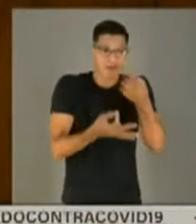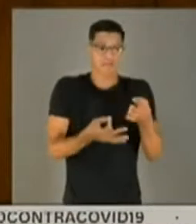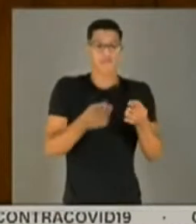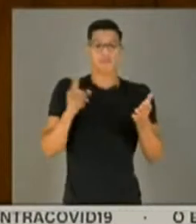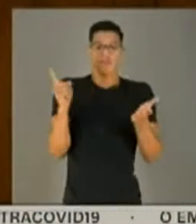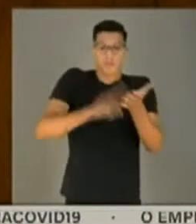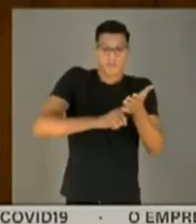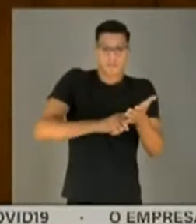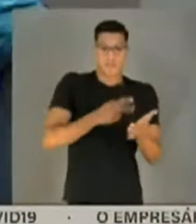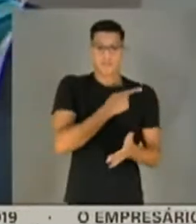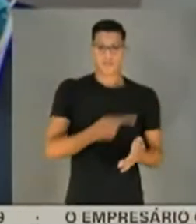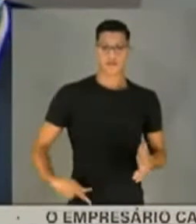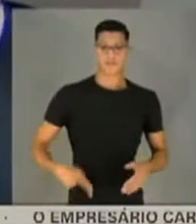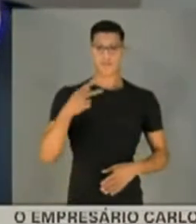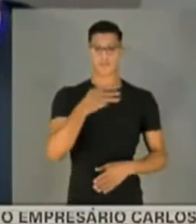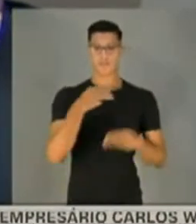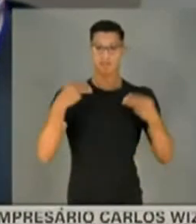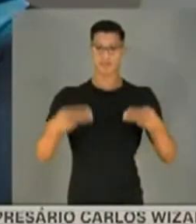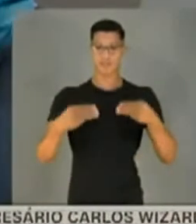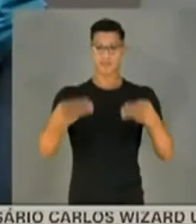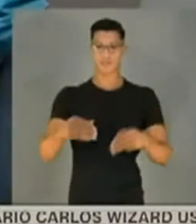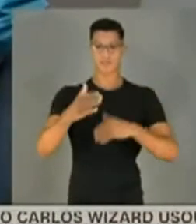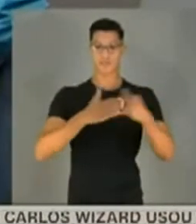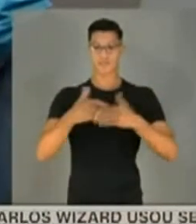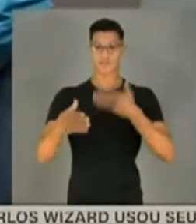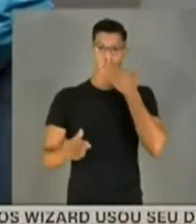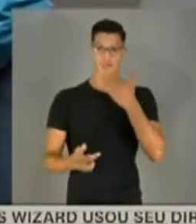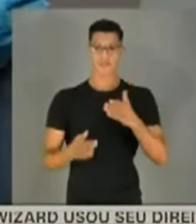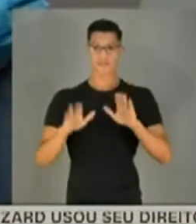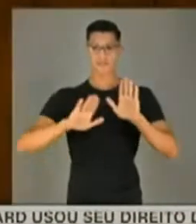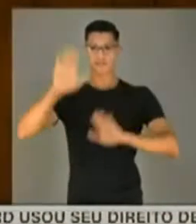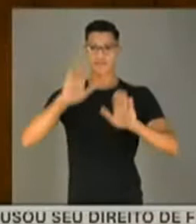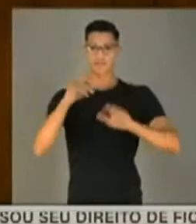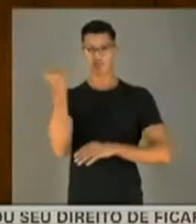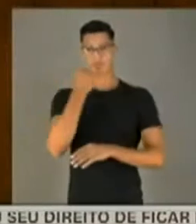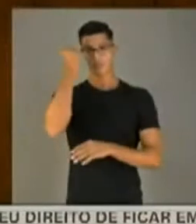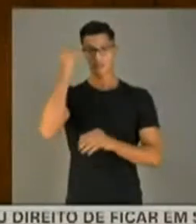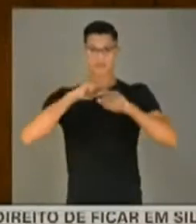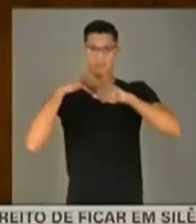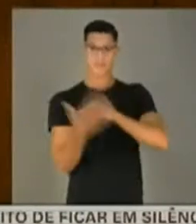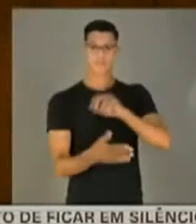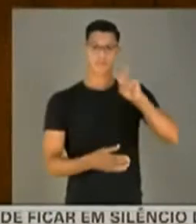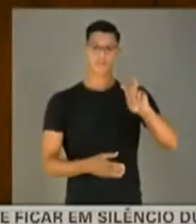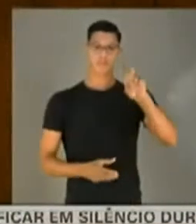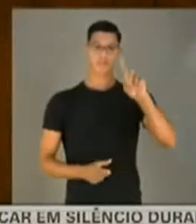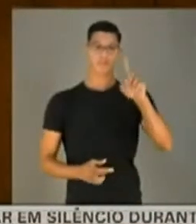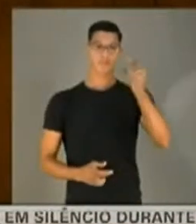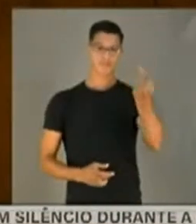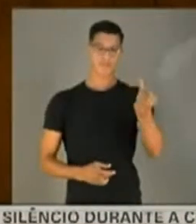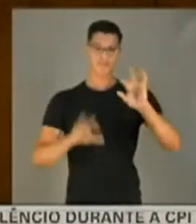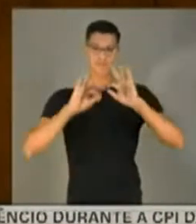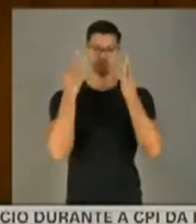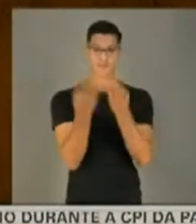digital do presidente da República e dos seus ministérios e quem, de qualquer forma, concorreu para esse agravamento da pandemia, de 516 mil